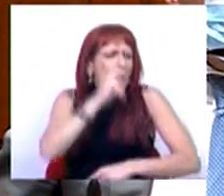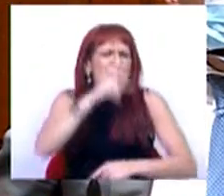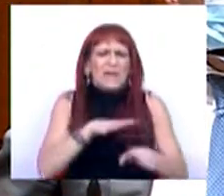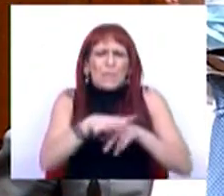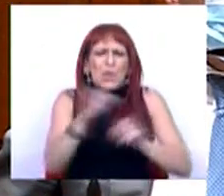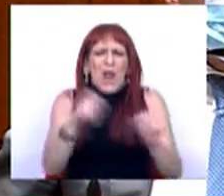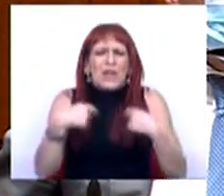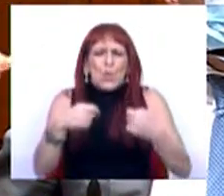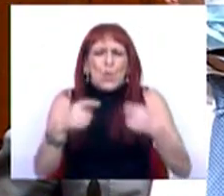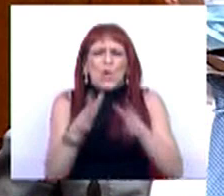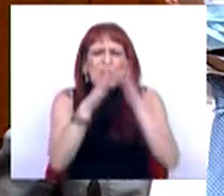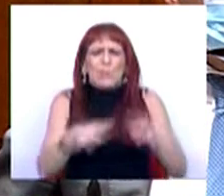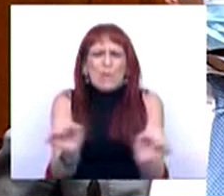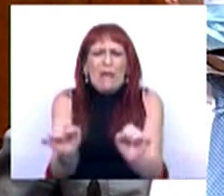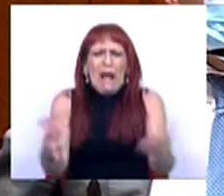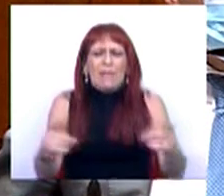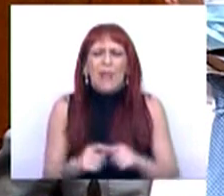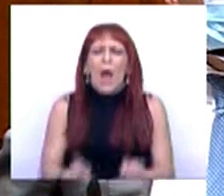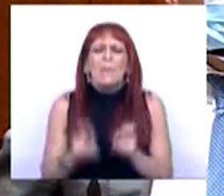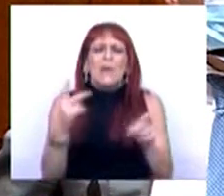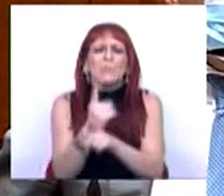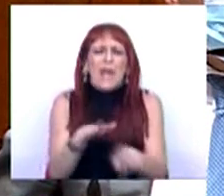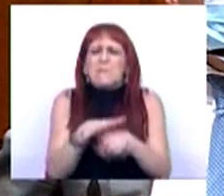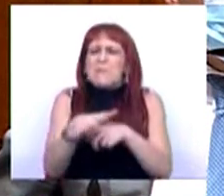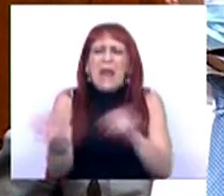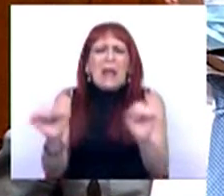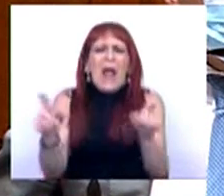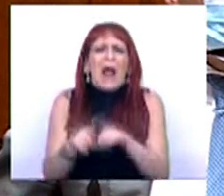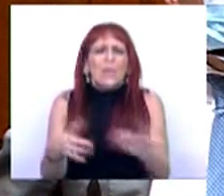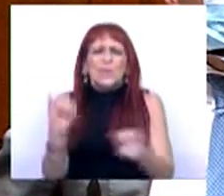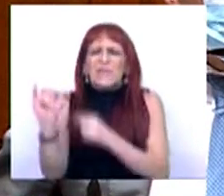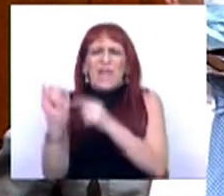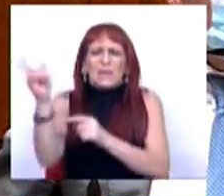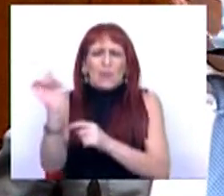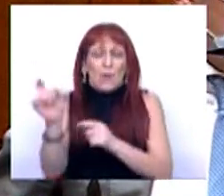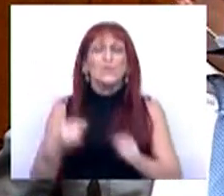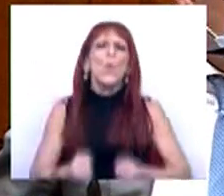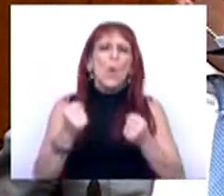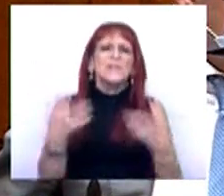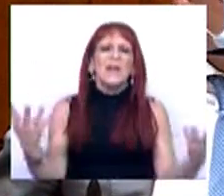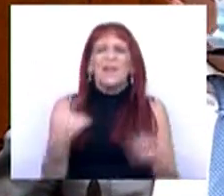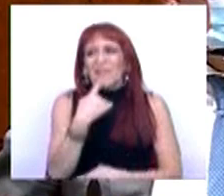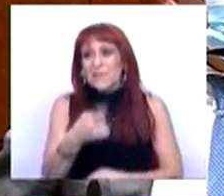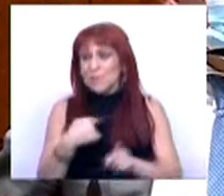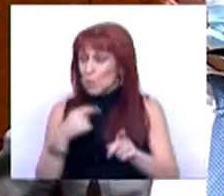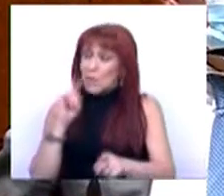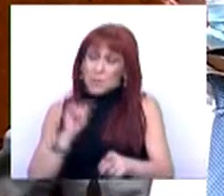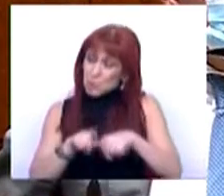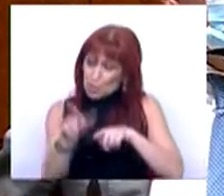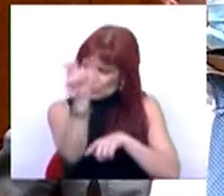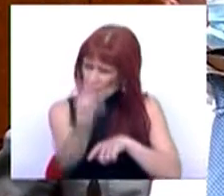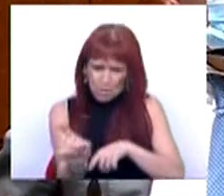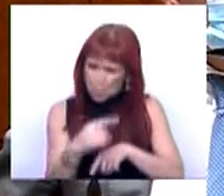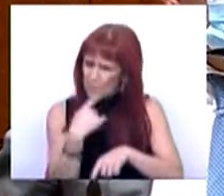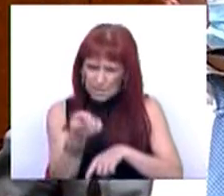impacto sobre os custos de produção de ninguém, aumenta-se porque isso não tem nenhum impacto sobre nenhuma inflação. Consegue-se, aliás, dizer, não digo que seja a Sra. Deputada,